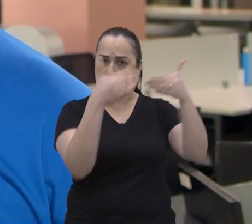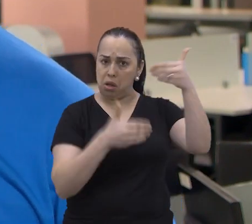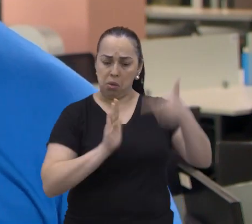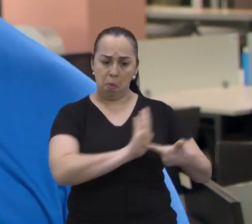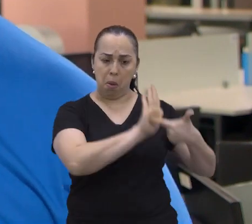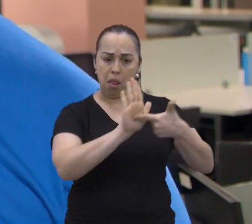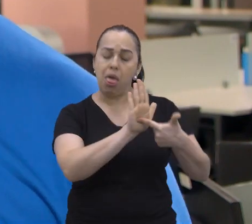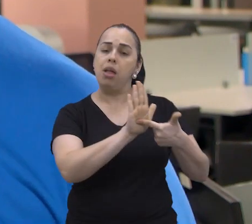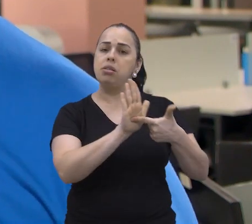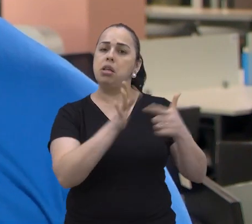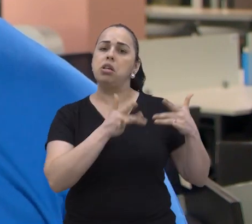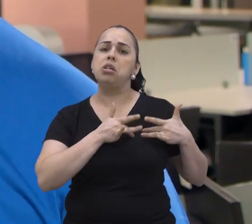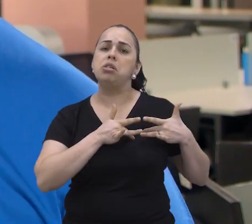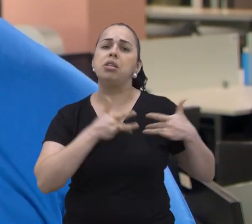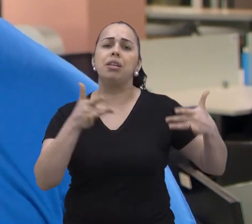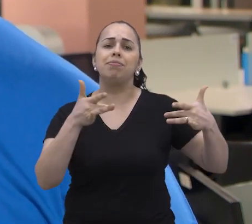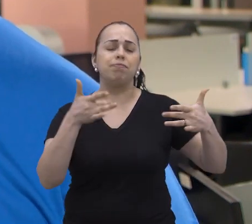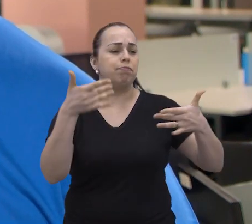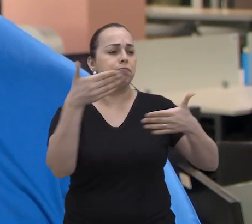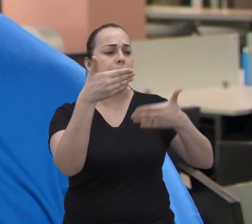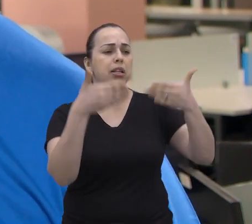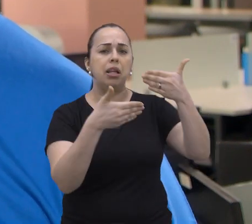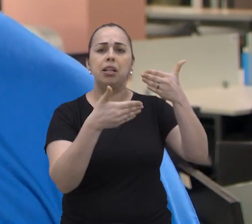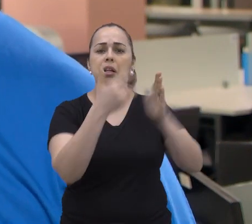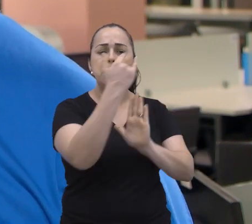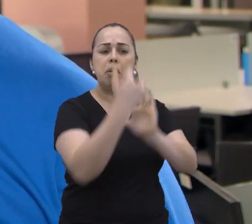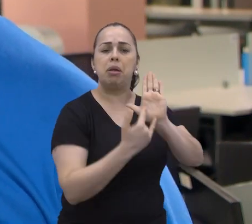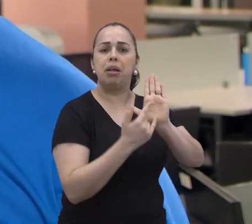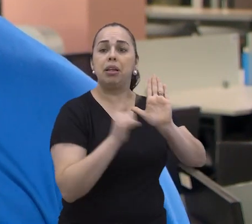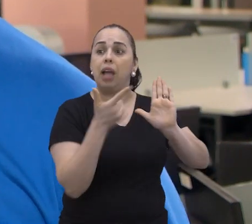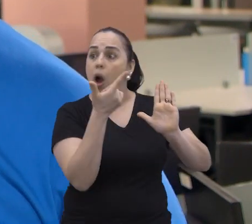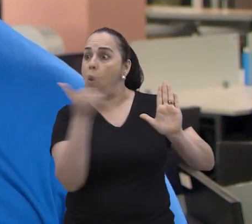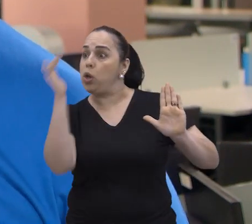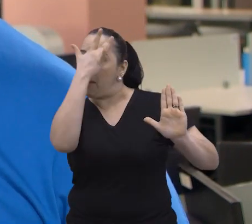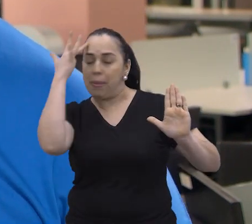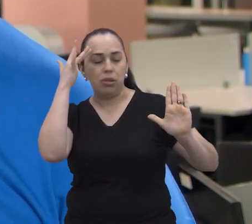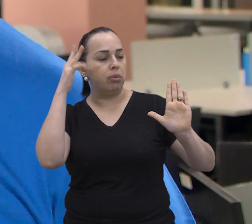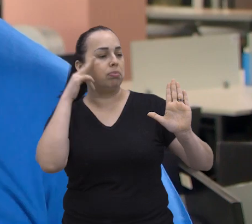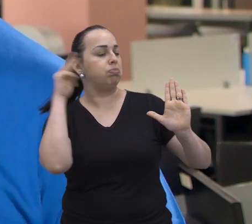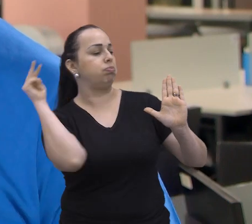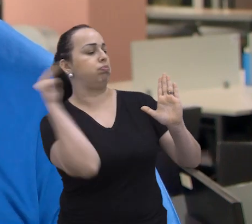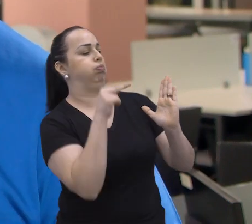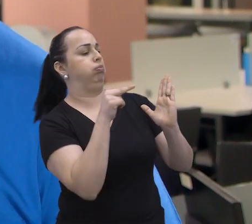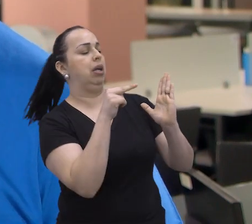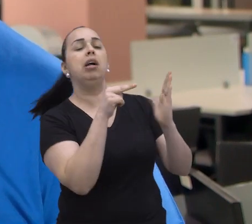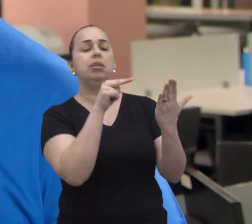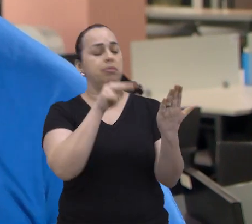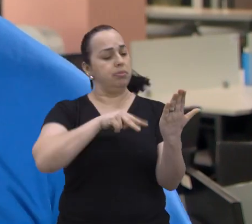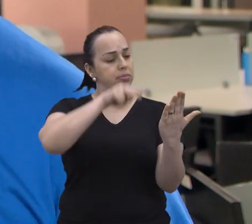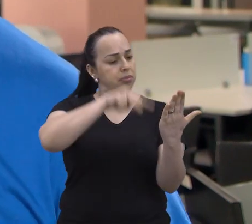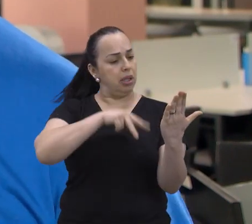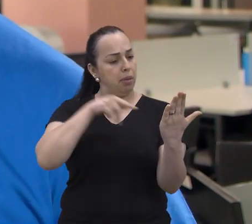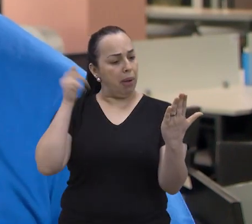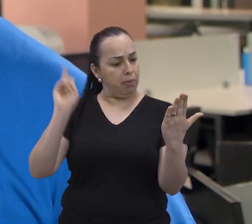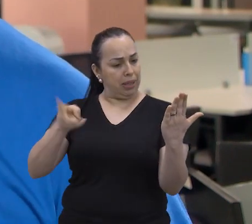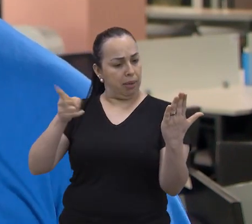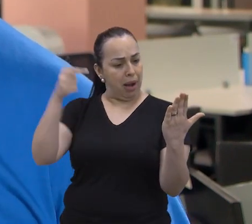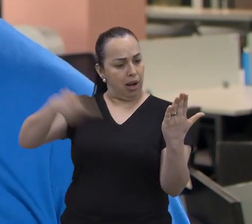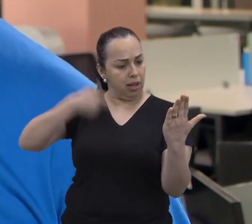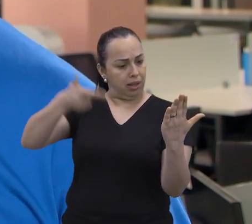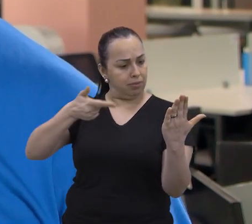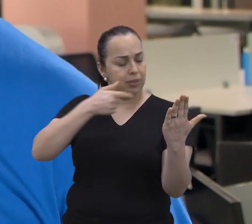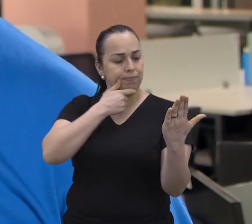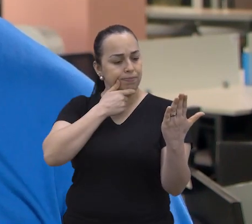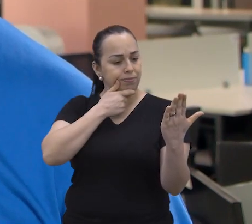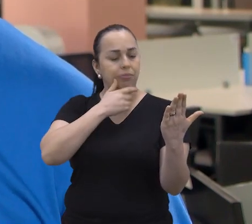fizer uma apresentação, uma ferramenta de apresentação, sabe? Deixe tudo muito bem documentado para que a próxima pessoa na esteira que vai pegar